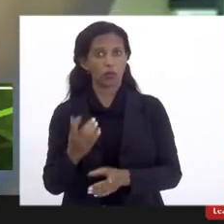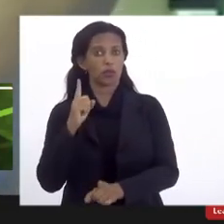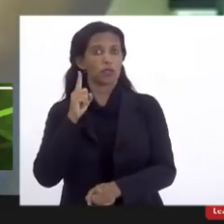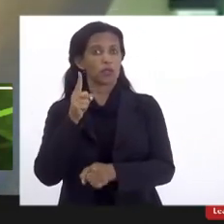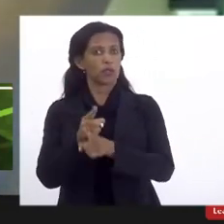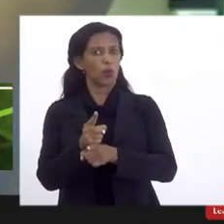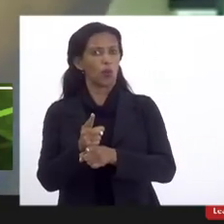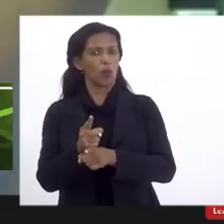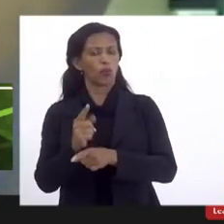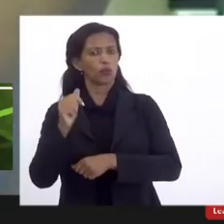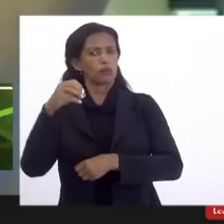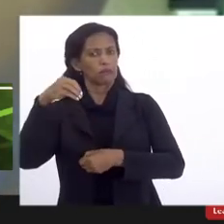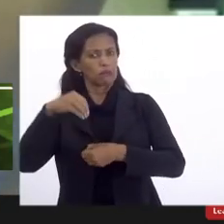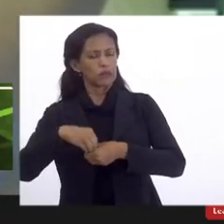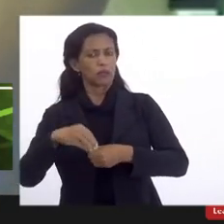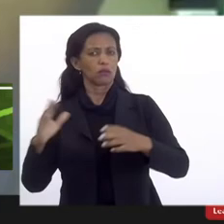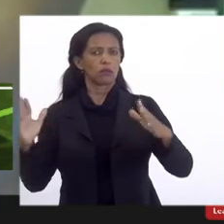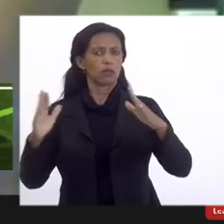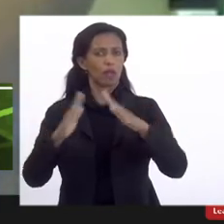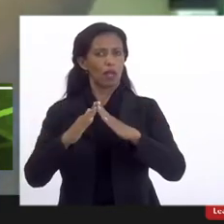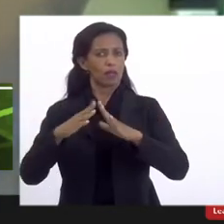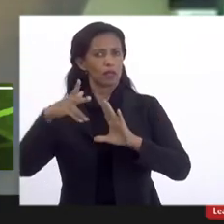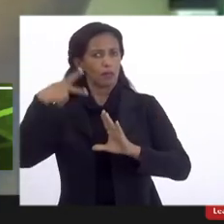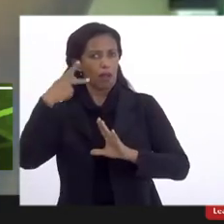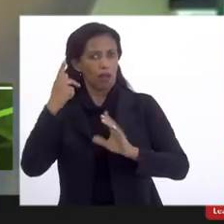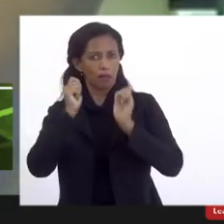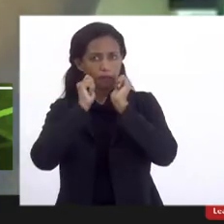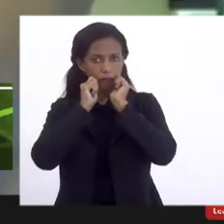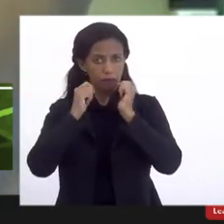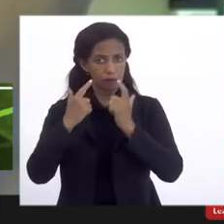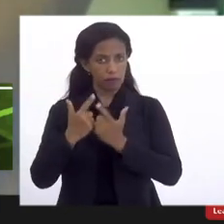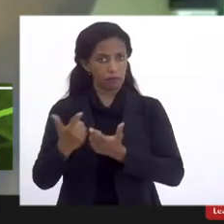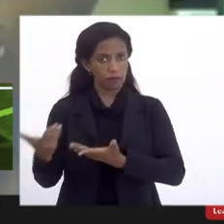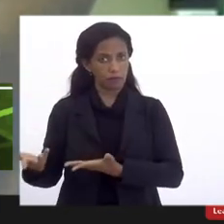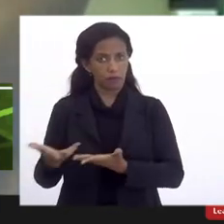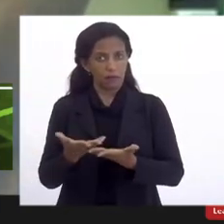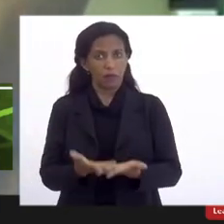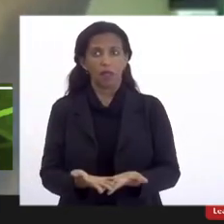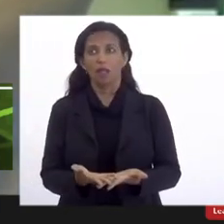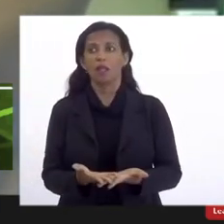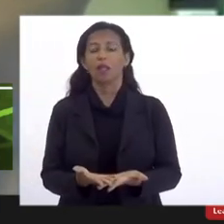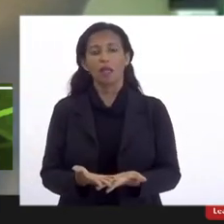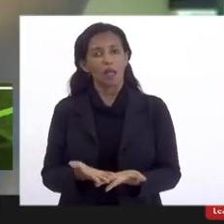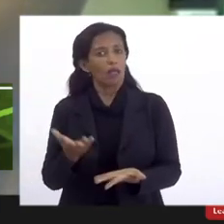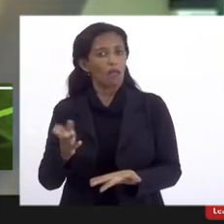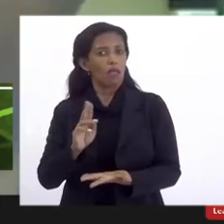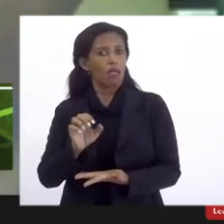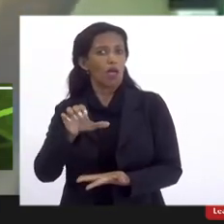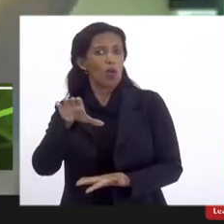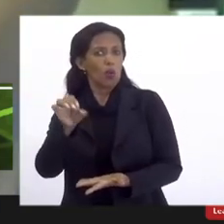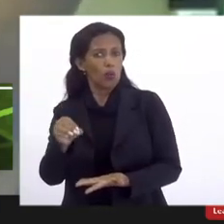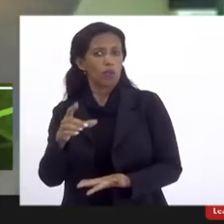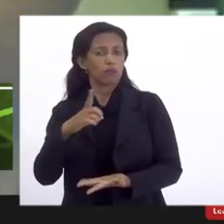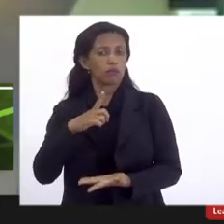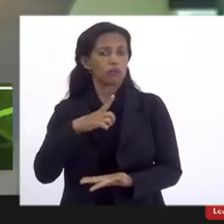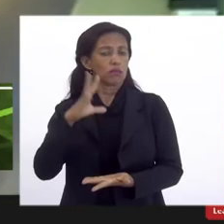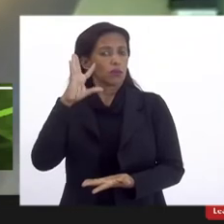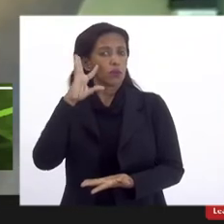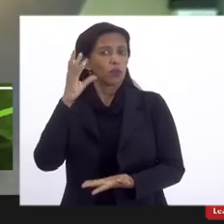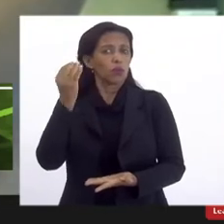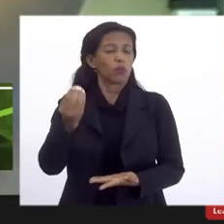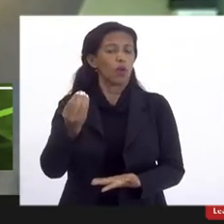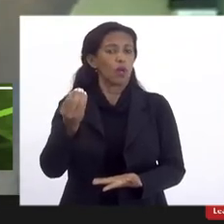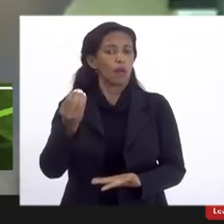na nossa Casa Parlamentar é, possivelmente, a solução para que a sociedade da Zona